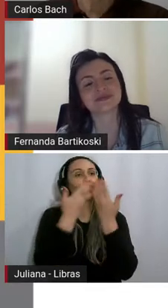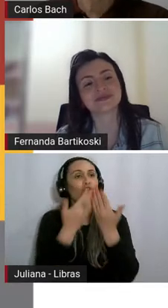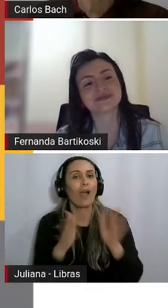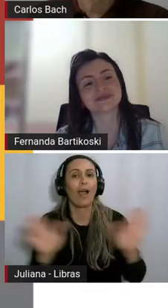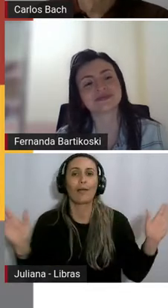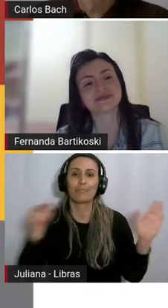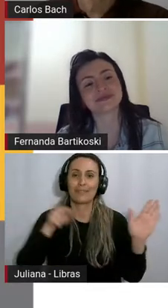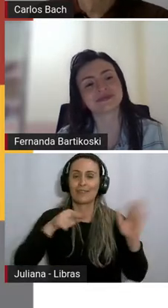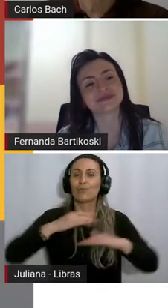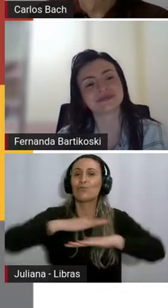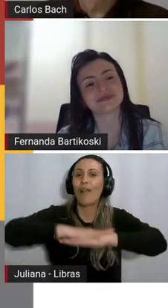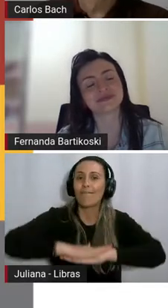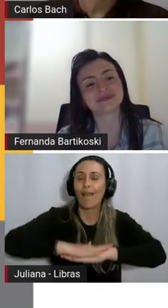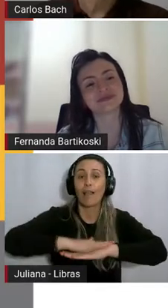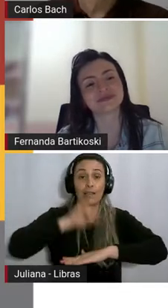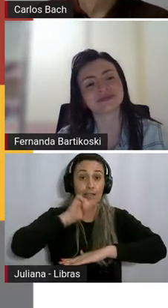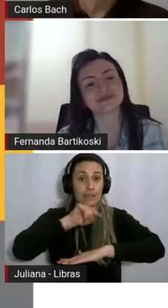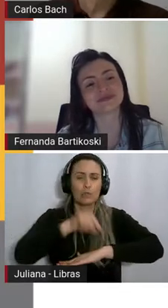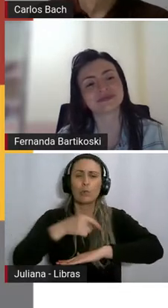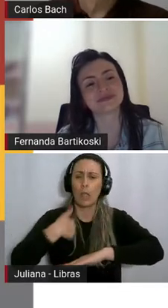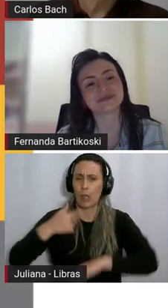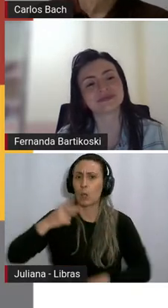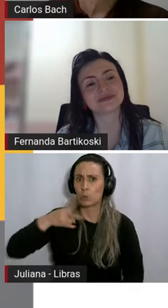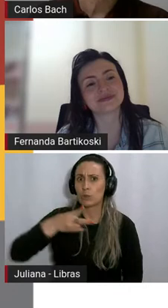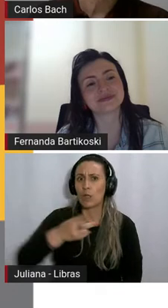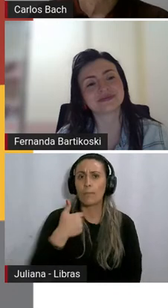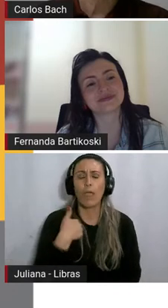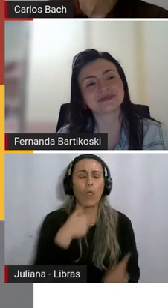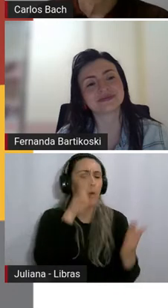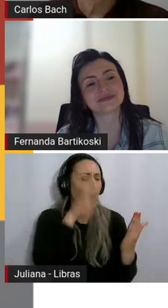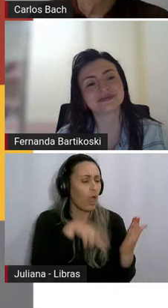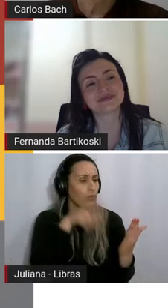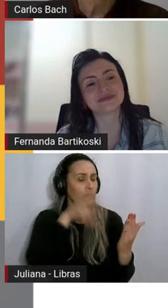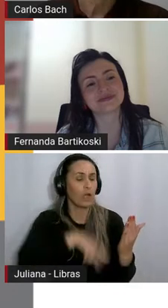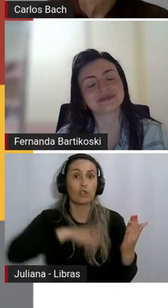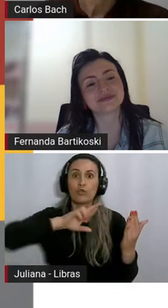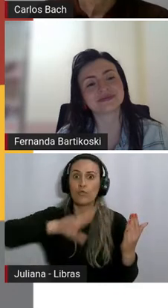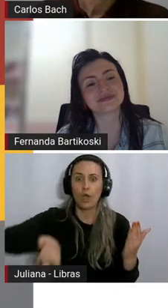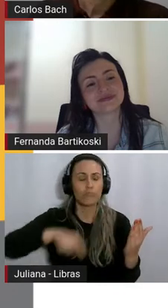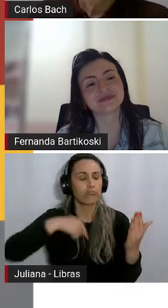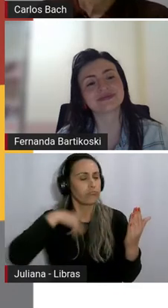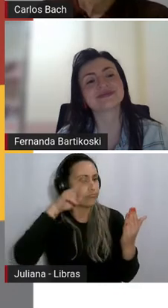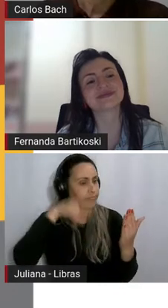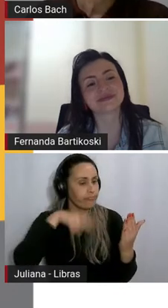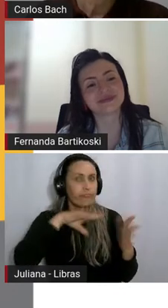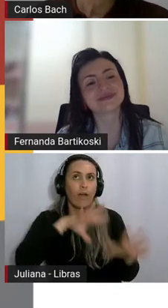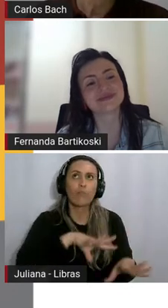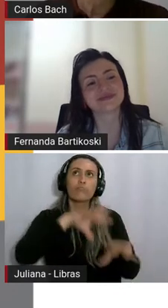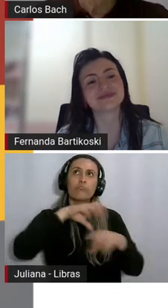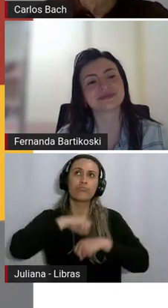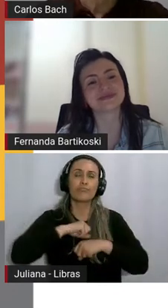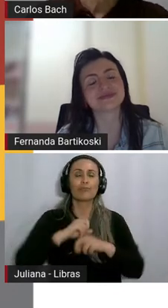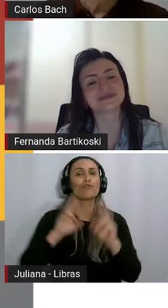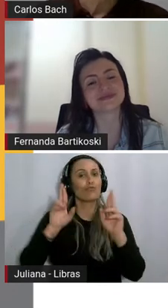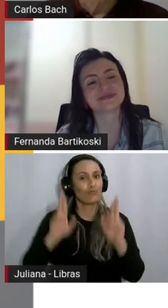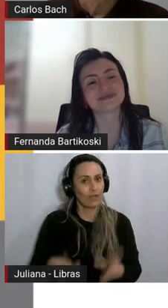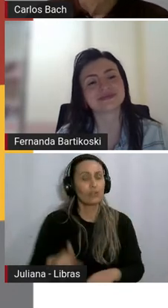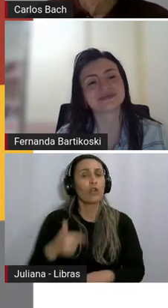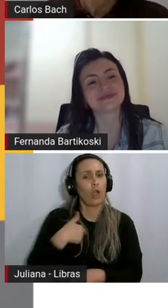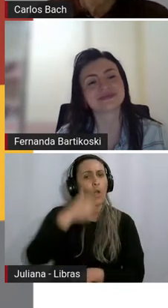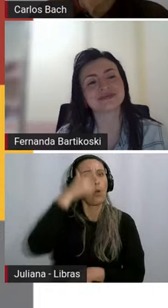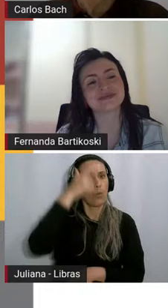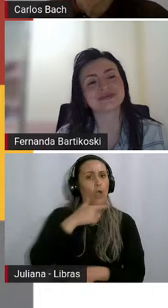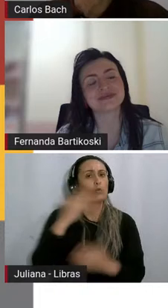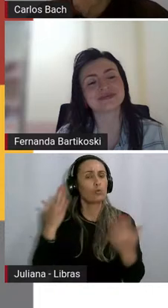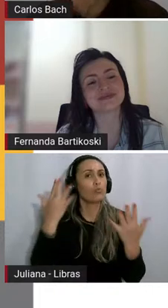crônica e cada vez eu a leio de forma diferente como tu mesmo disseste, Fernanda, né? Eu acho muito bonito quando no final ela diz